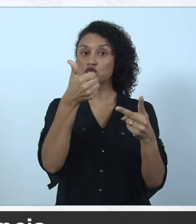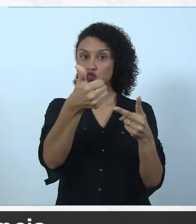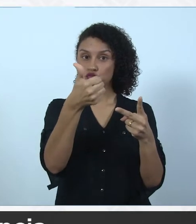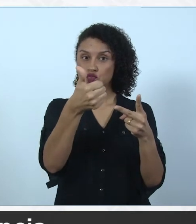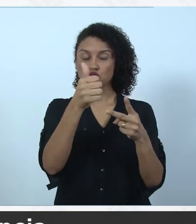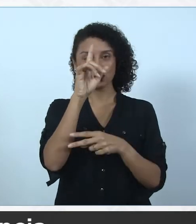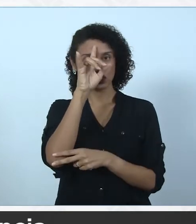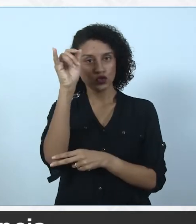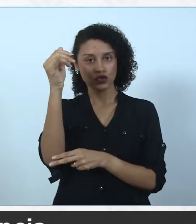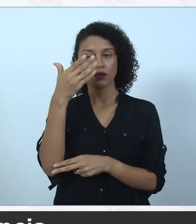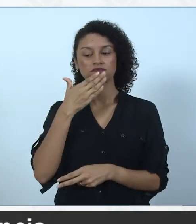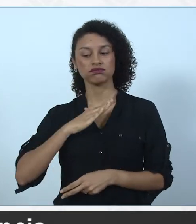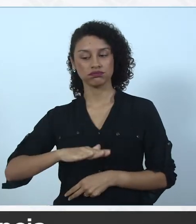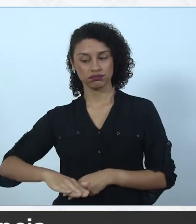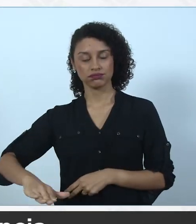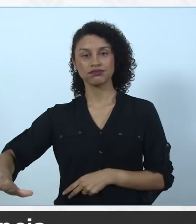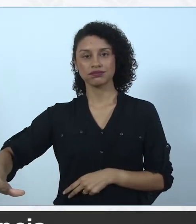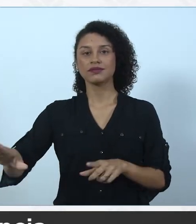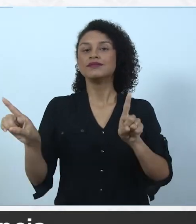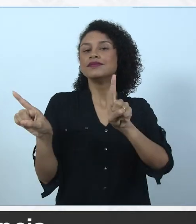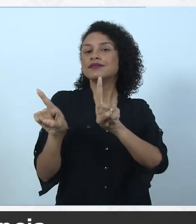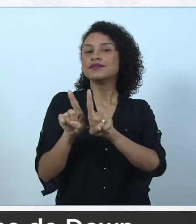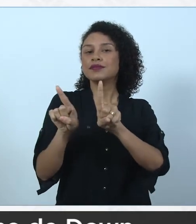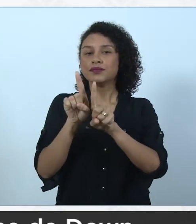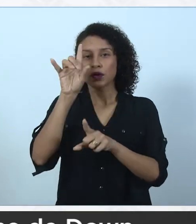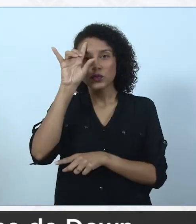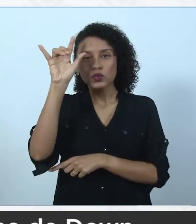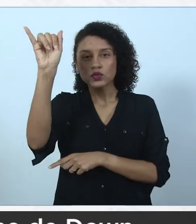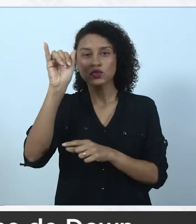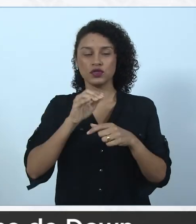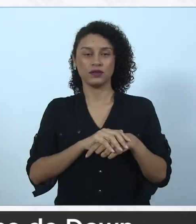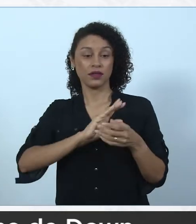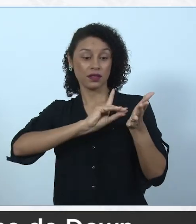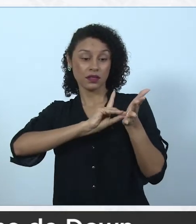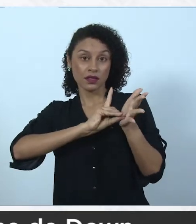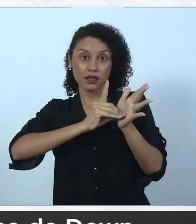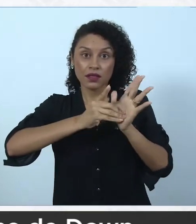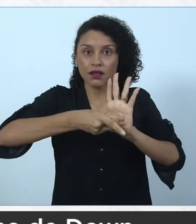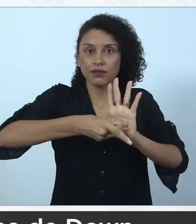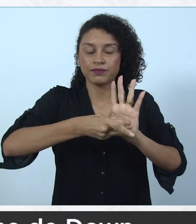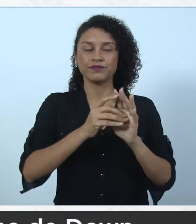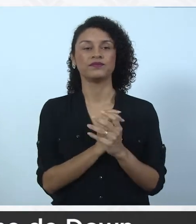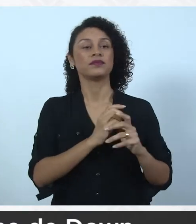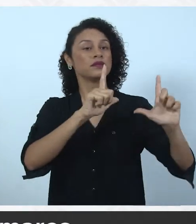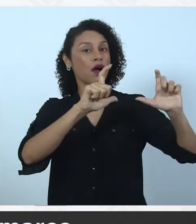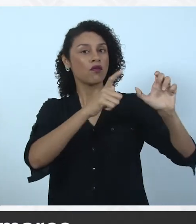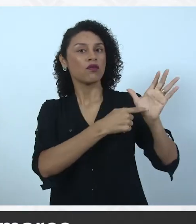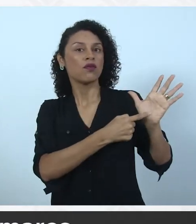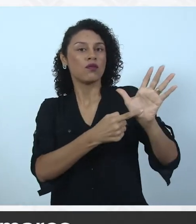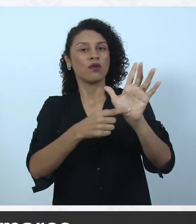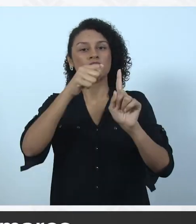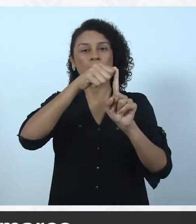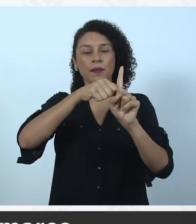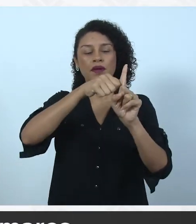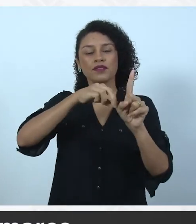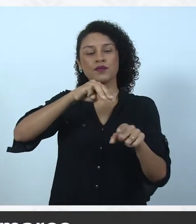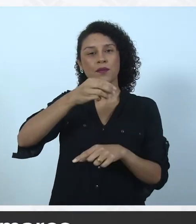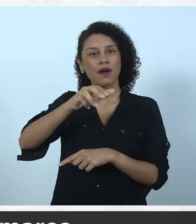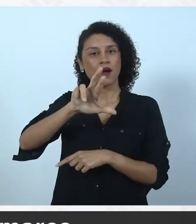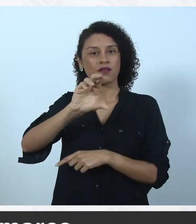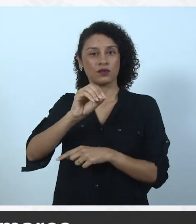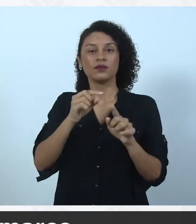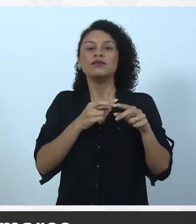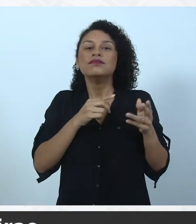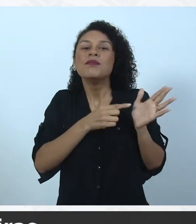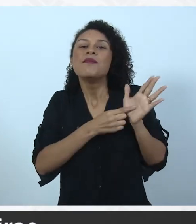21, Dia Mundial da Infância e Dia Internacional da Síndrome de Down. A foto que ilustra o mês